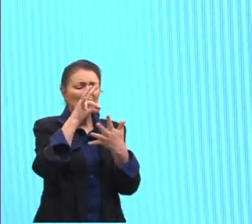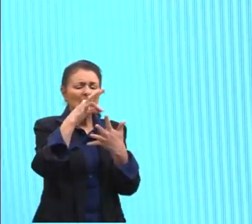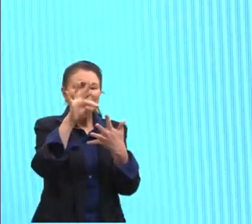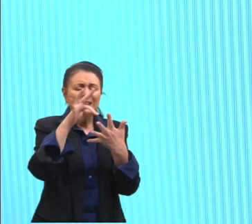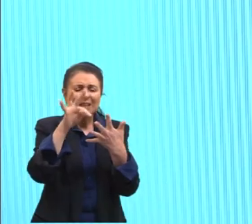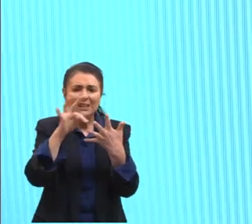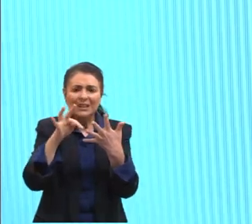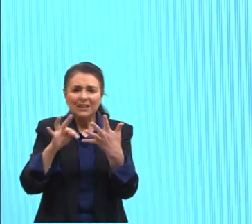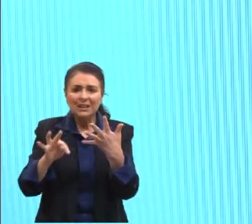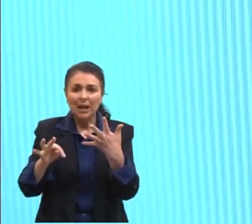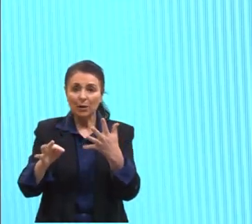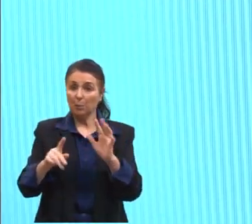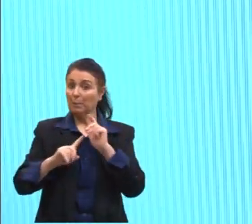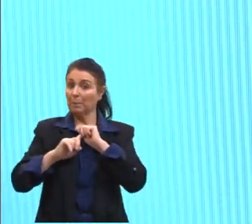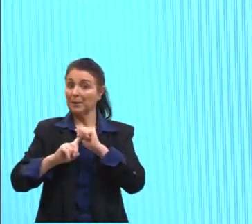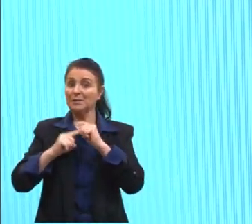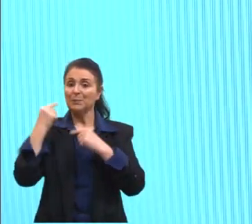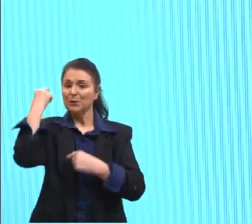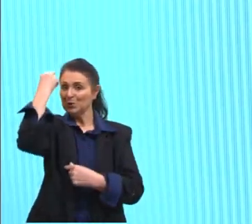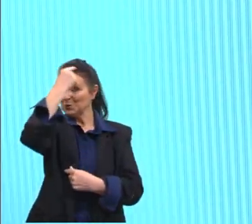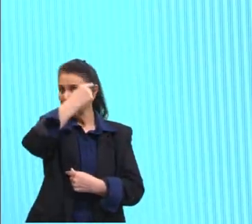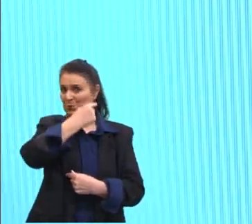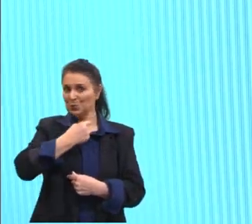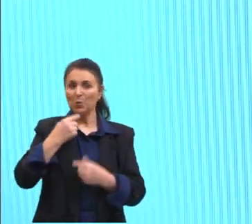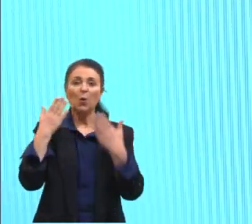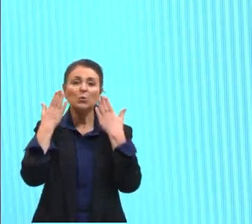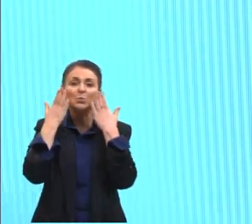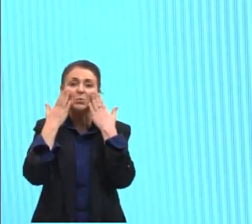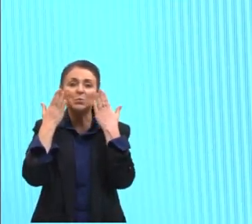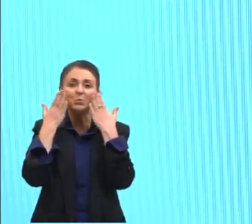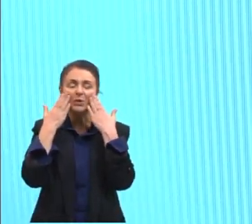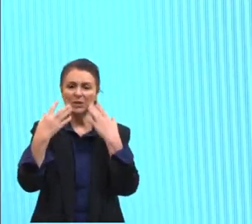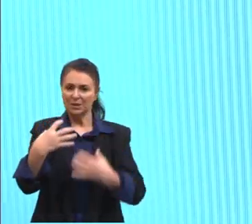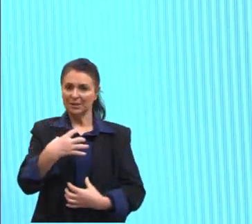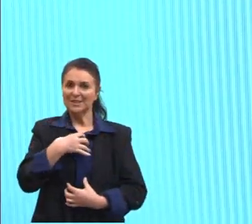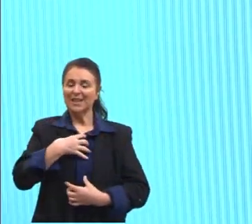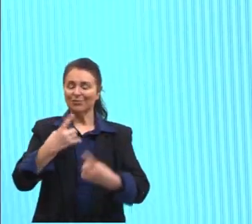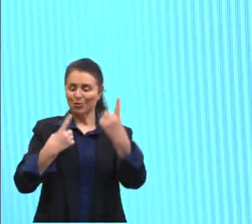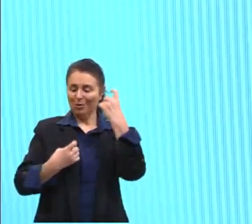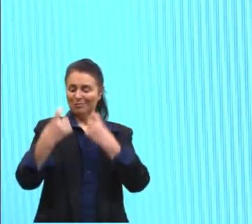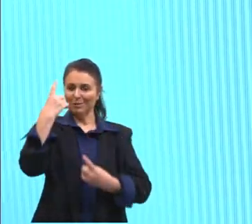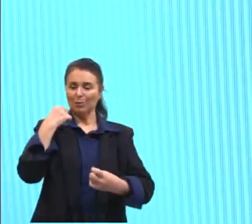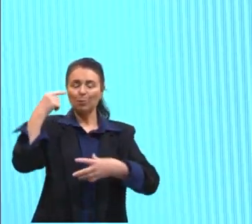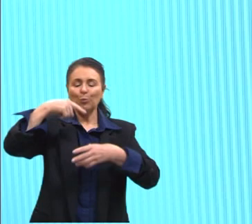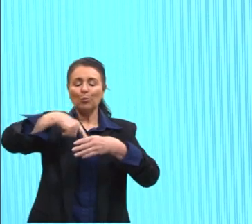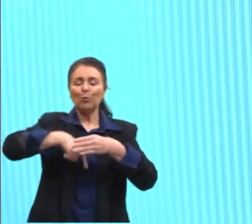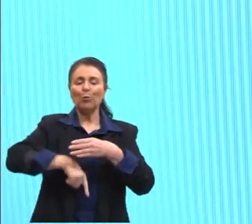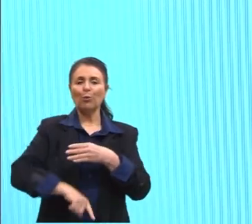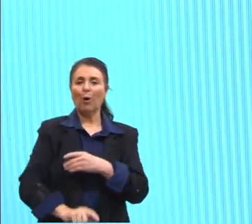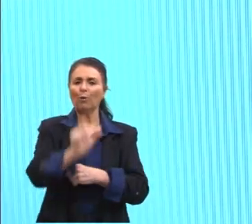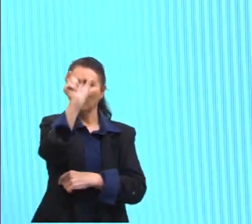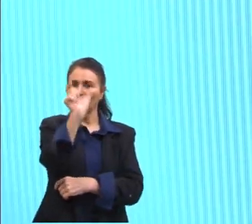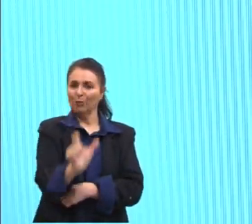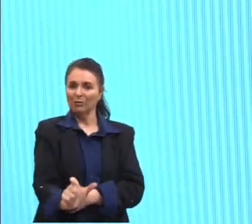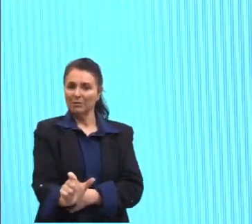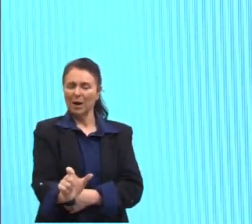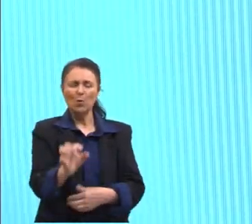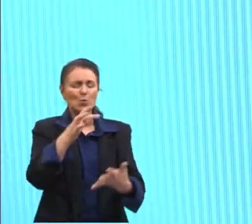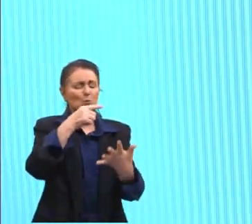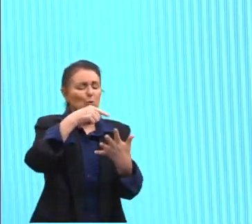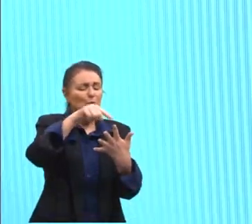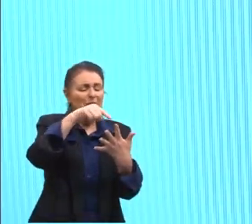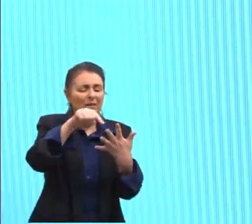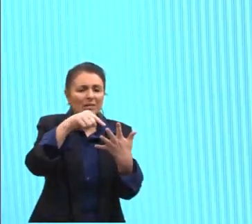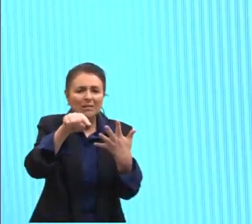sobretudo no rosto. Nós conseguimos sentir a expressão do sujeito, observar os detalhes,